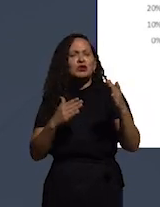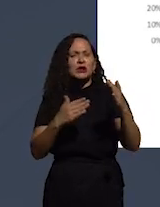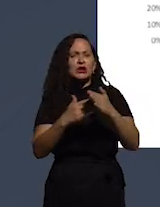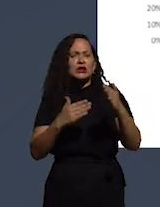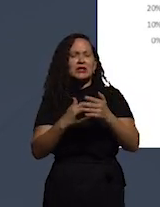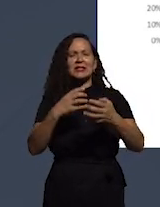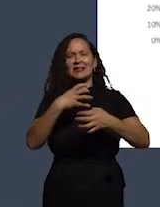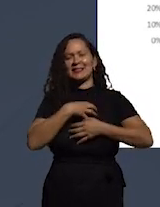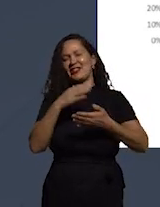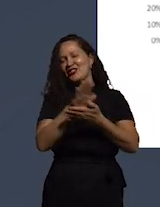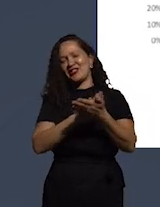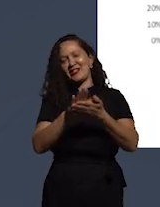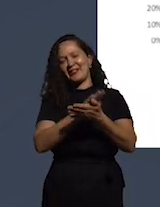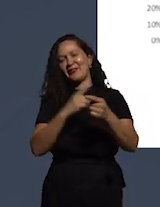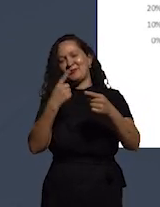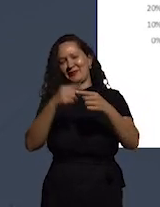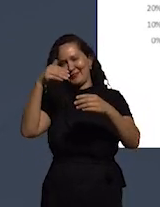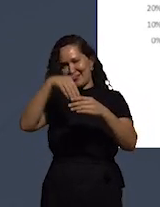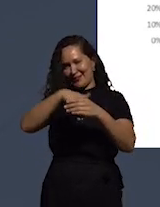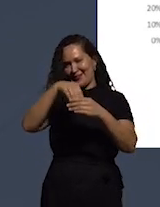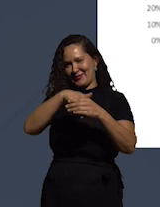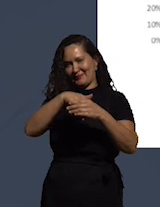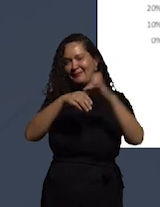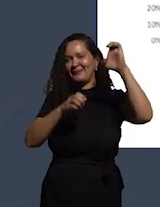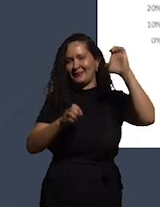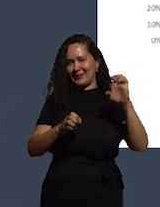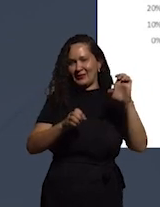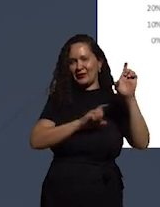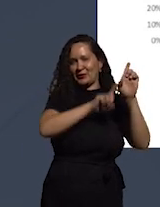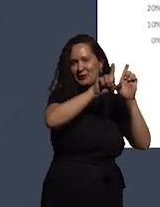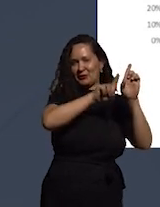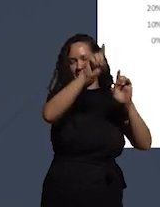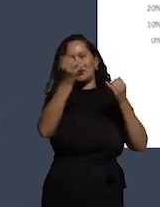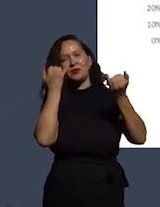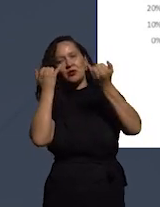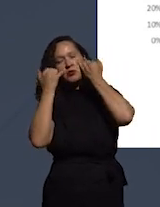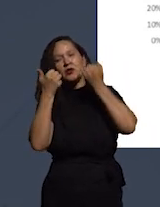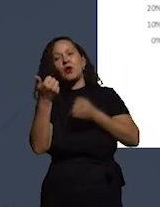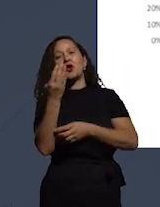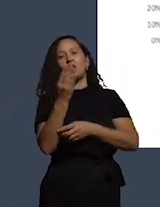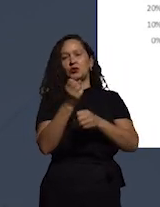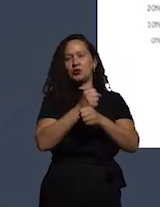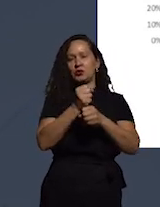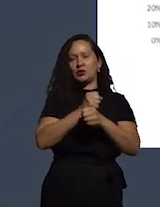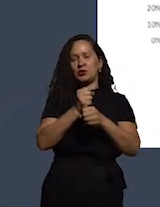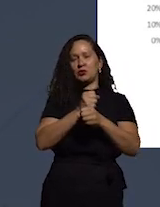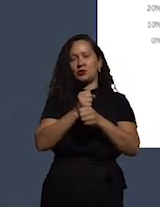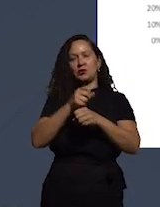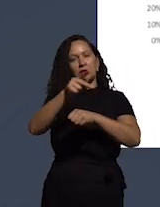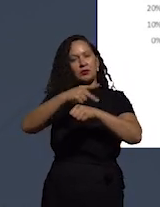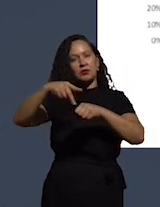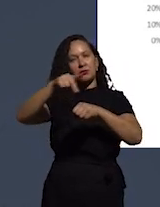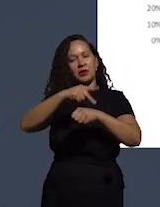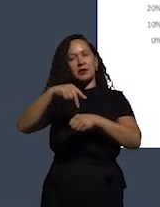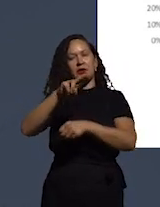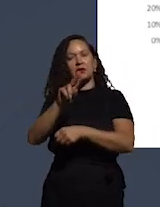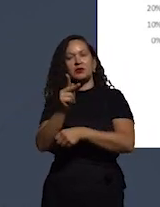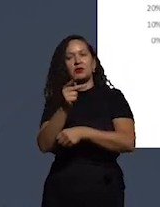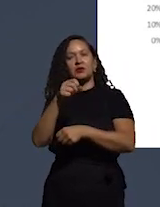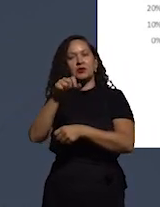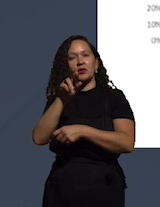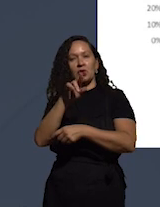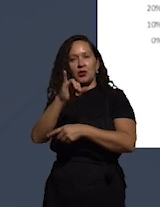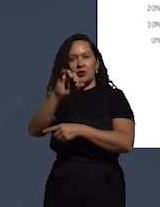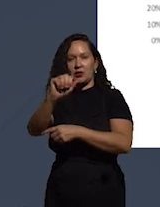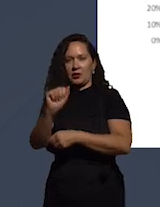pelas eleições. No gráfico da esquerda, baseado em dados de 14 anos na Hungria, este regime que é bem